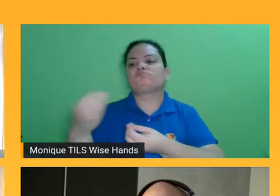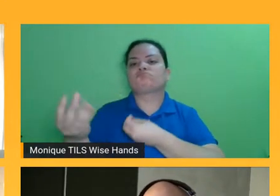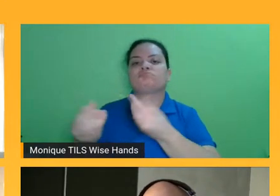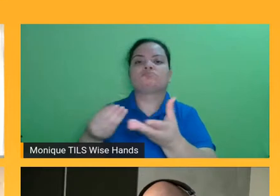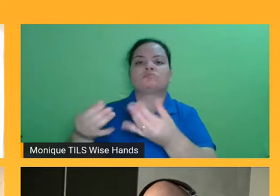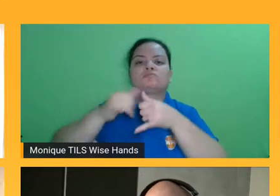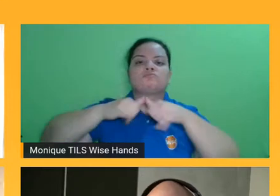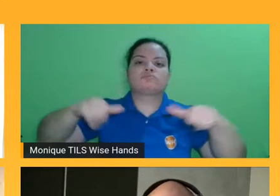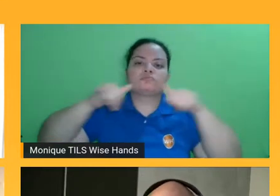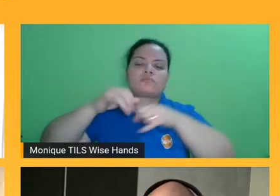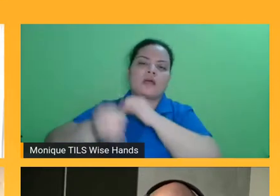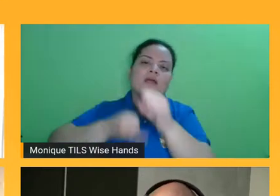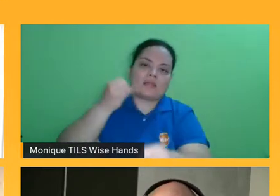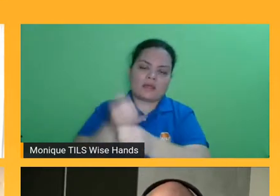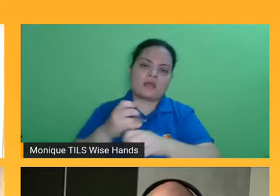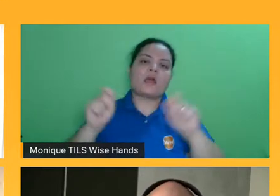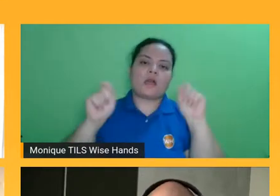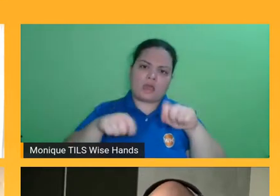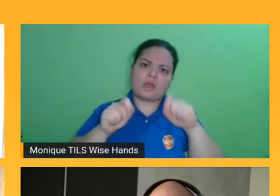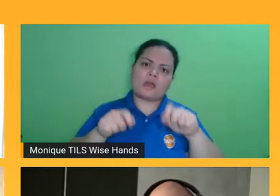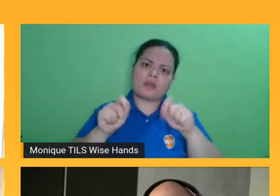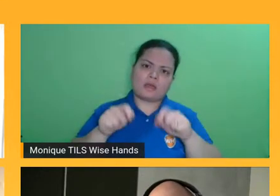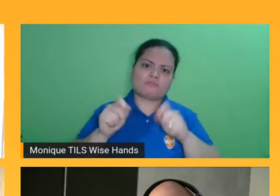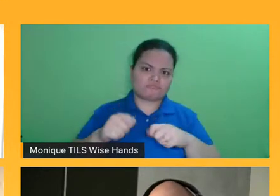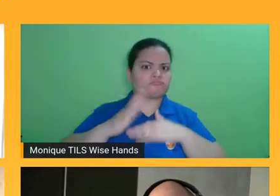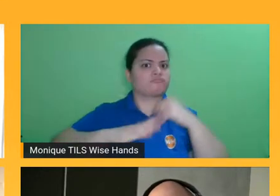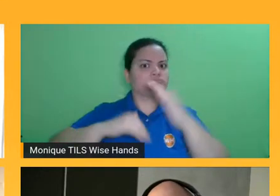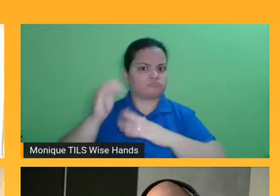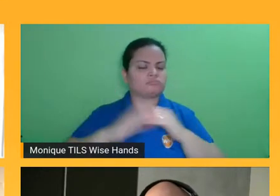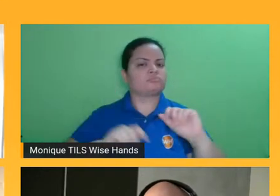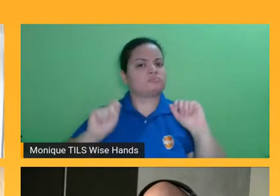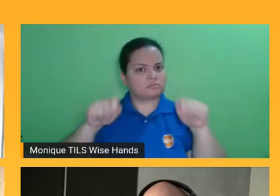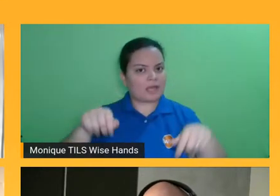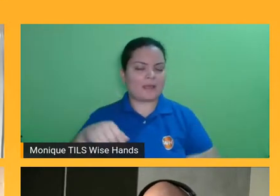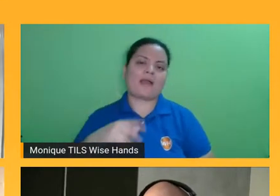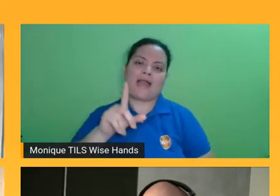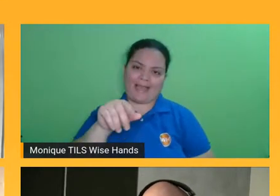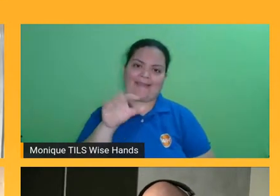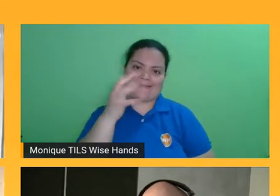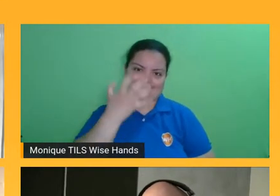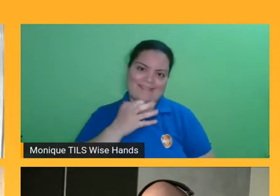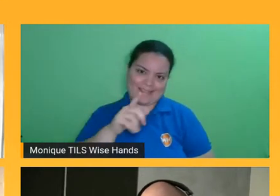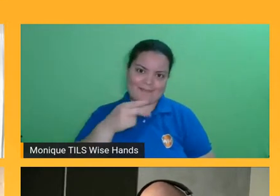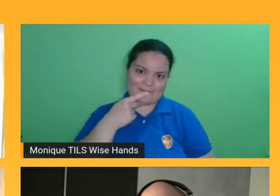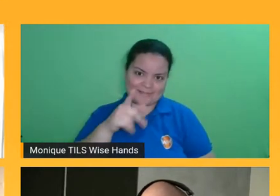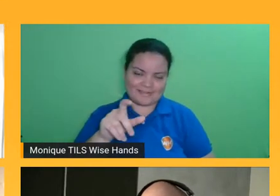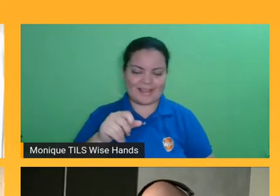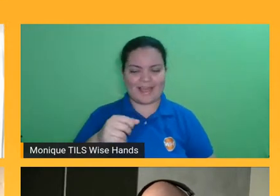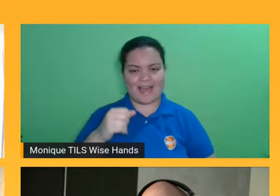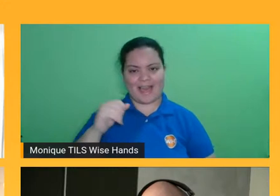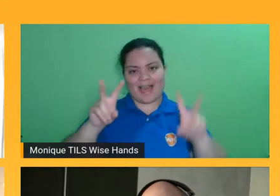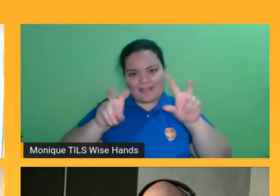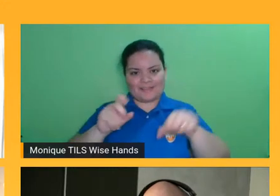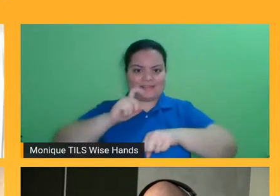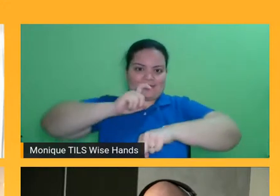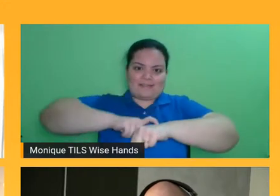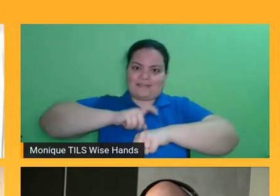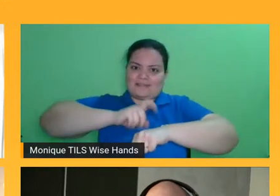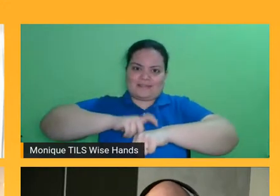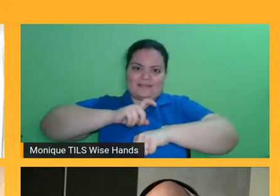esses pequenos problemas aí, não, principalmente de não ter tempo, eu, de uns tempos para cá, só ouço audiobooks, eu adoro